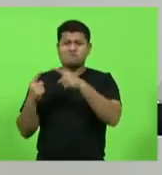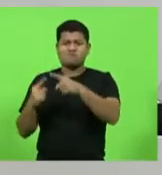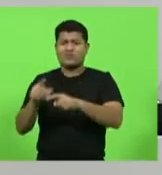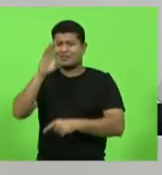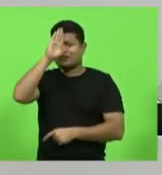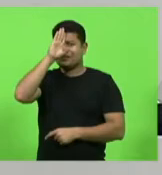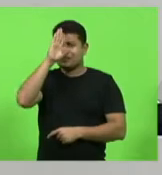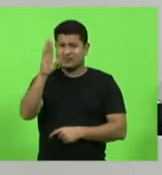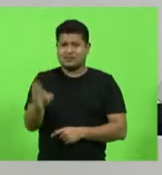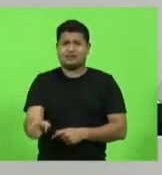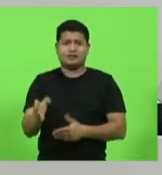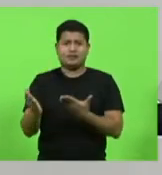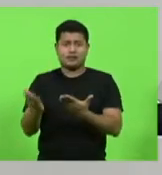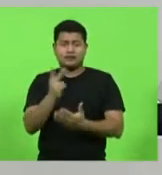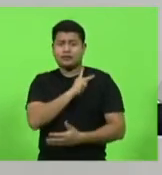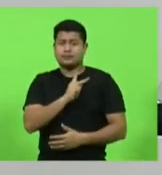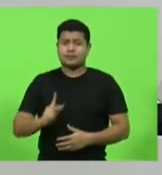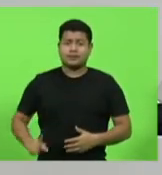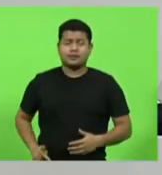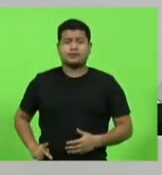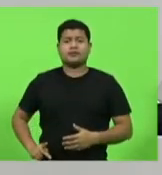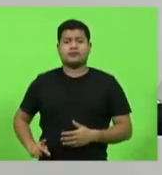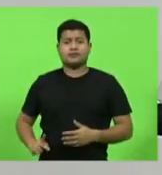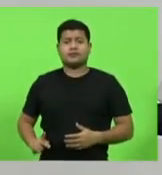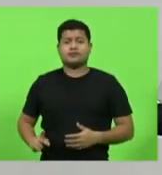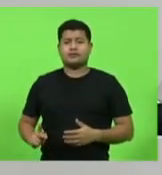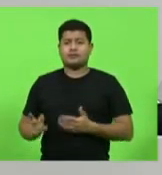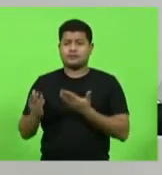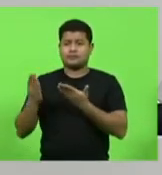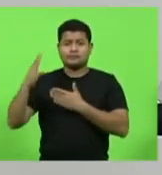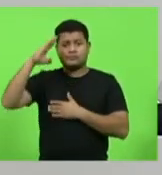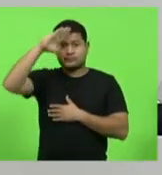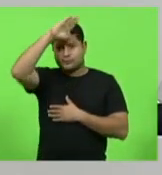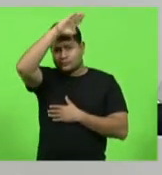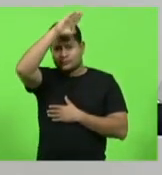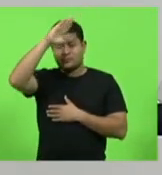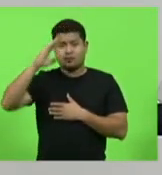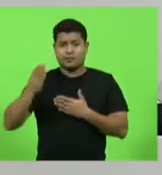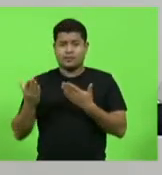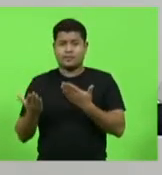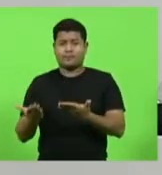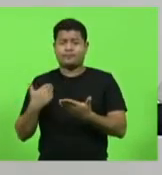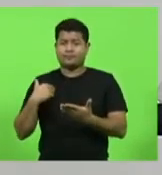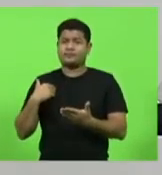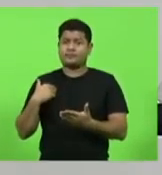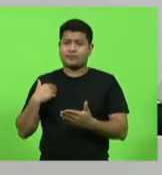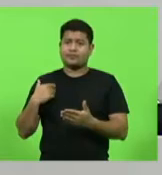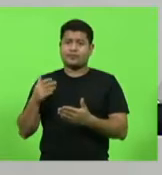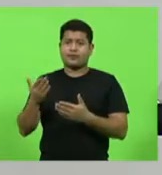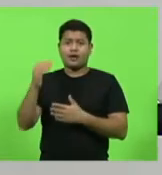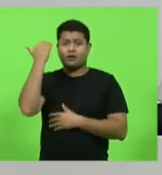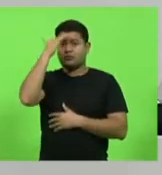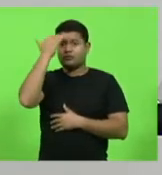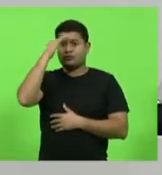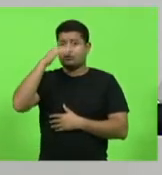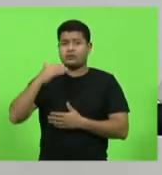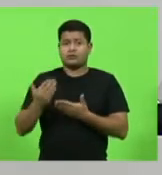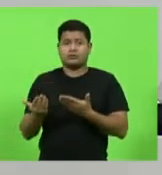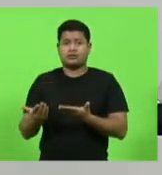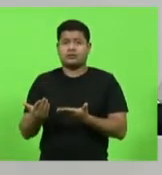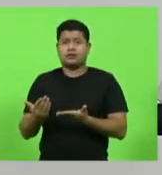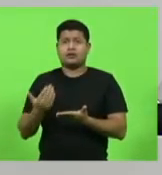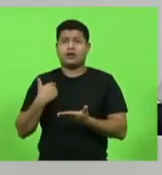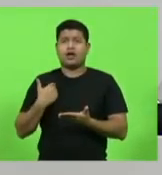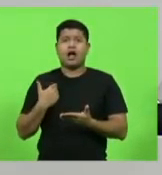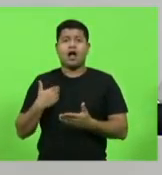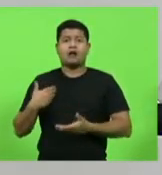nosso presidente, Jair Messias Bolsonaro. E nesse ponto, ele sim, ele não entendeu ainda qual foi a parte dele